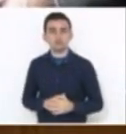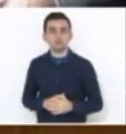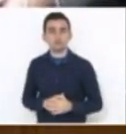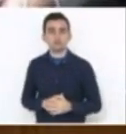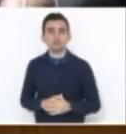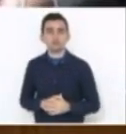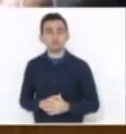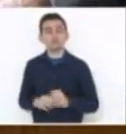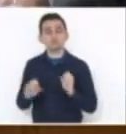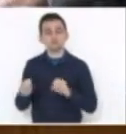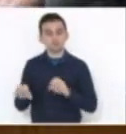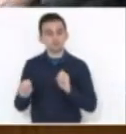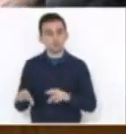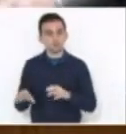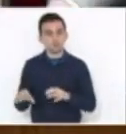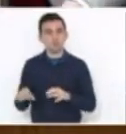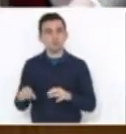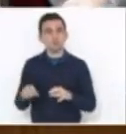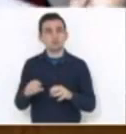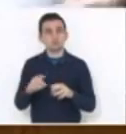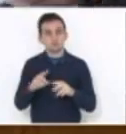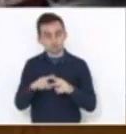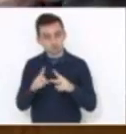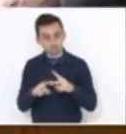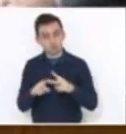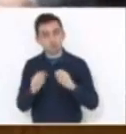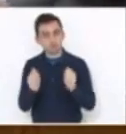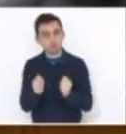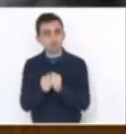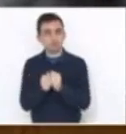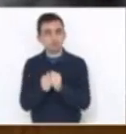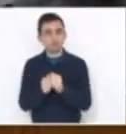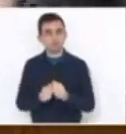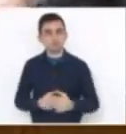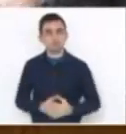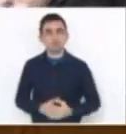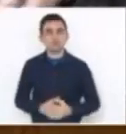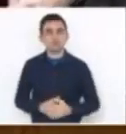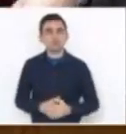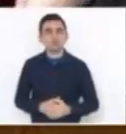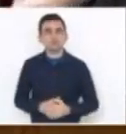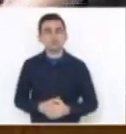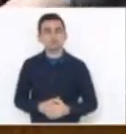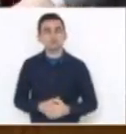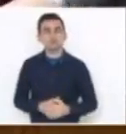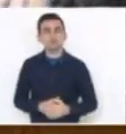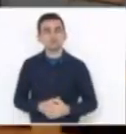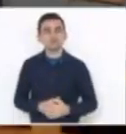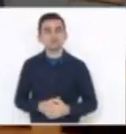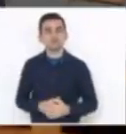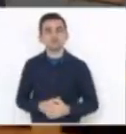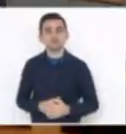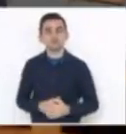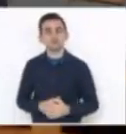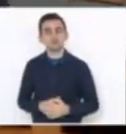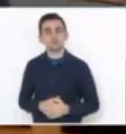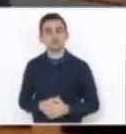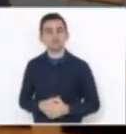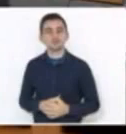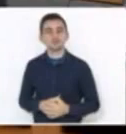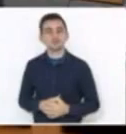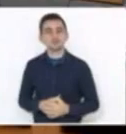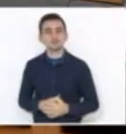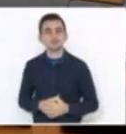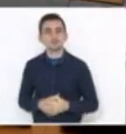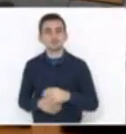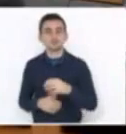educação. Mas elas estão sendo deliberadas em conjunto, são as duas. Deputado Darcy de Matos, o V. Exª tem a palavra. Senhor presidente,